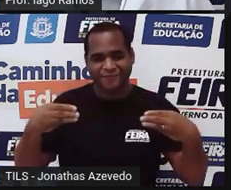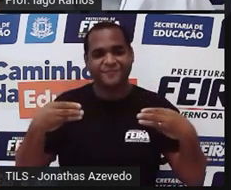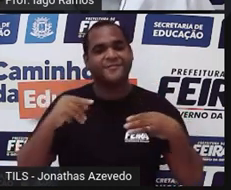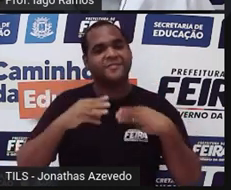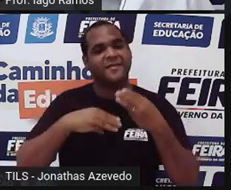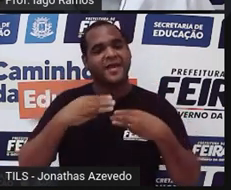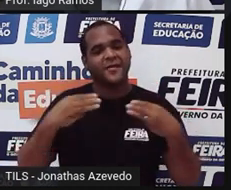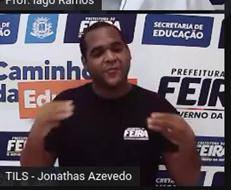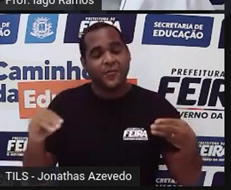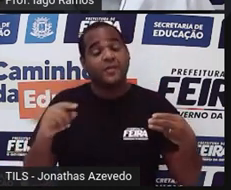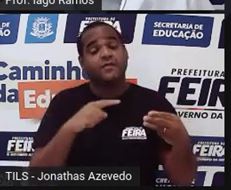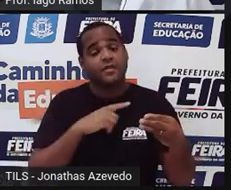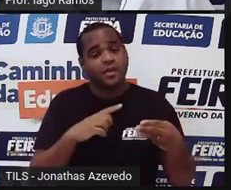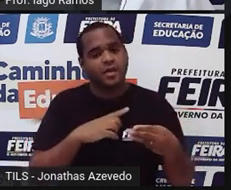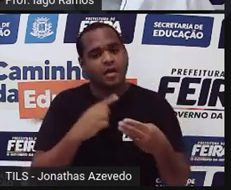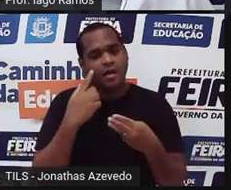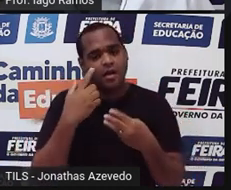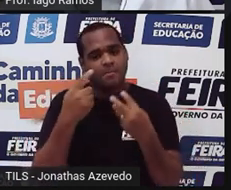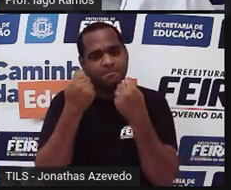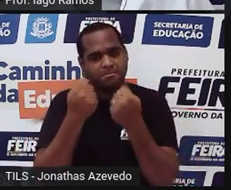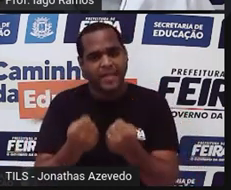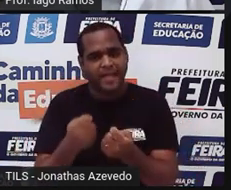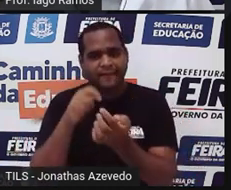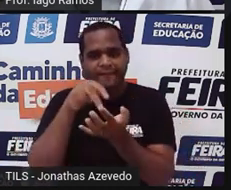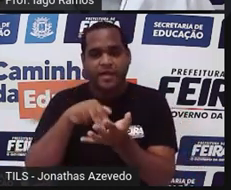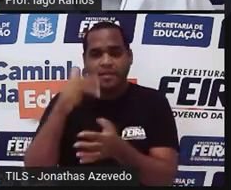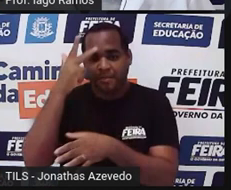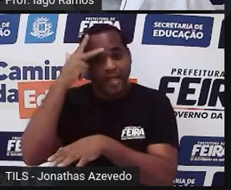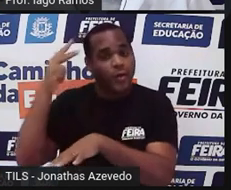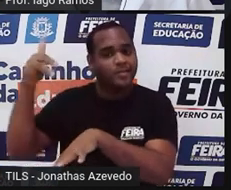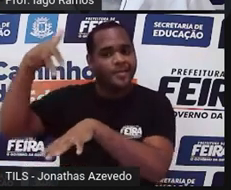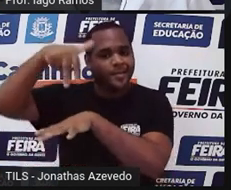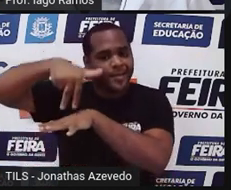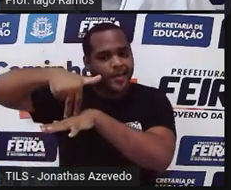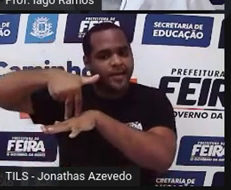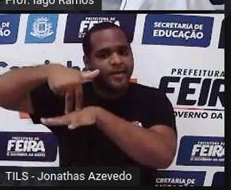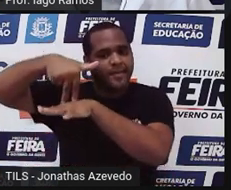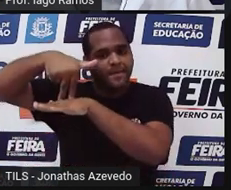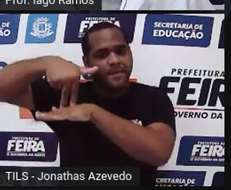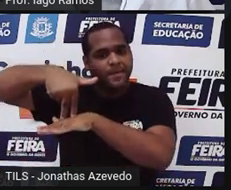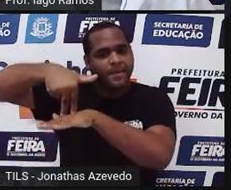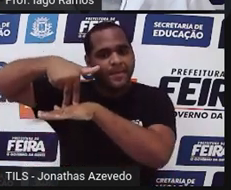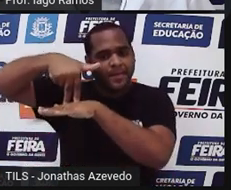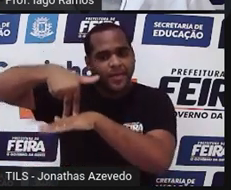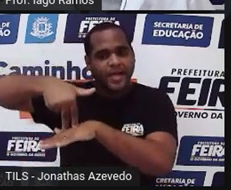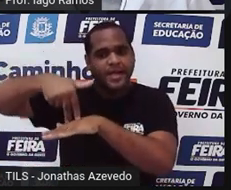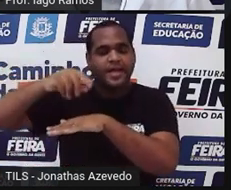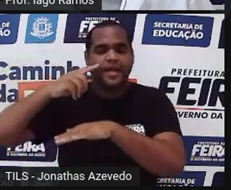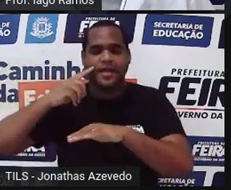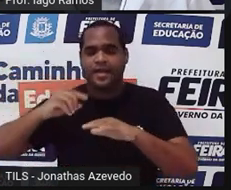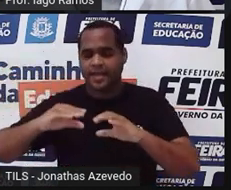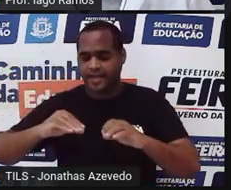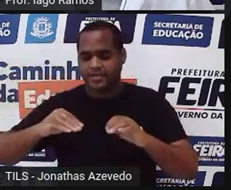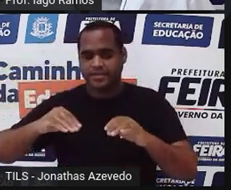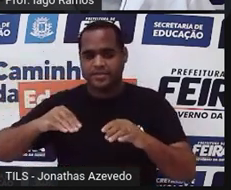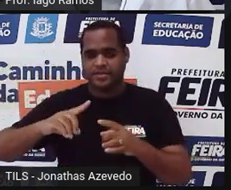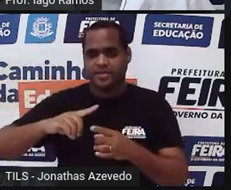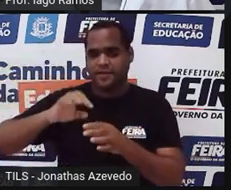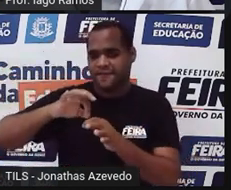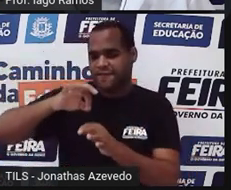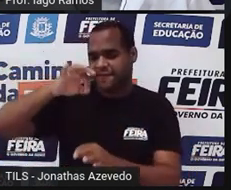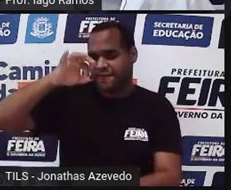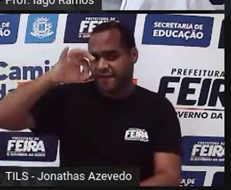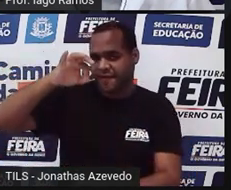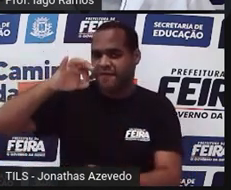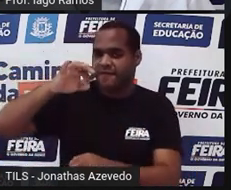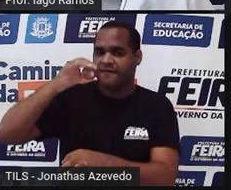tanto de peso que essa ponte aguenta. Tem uma pessoa em cima dessa ponte e tem uma caixa aqui, uma corrente de ferro e vários